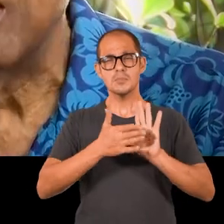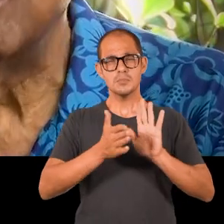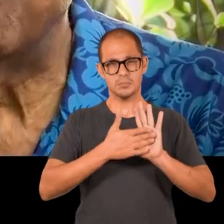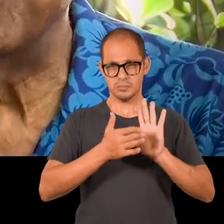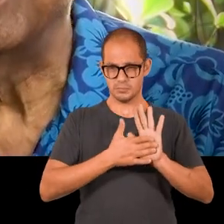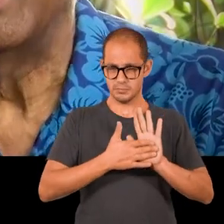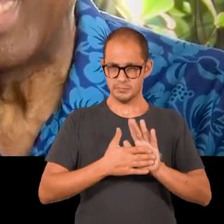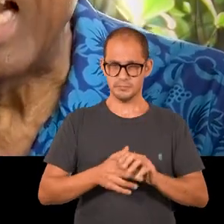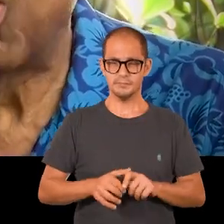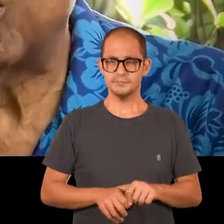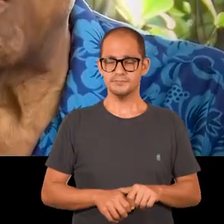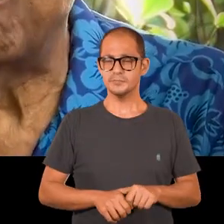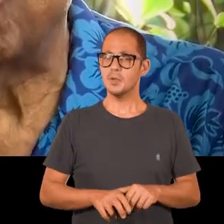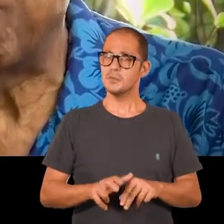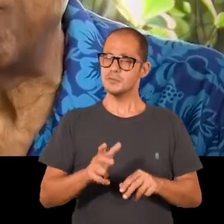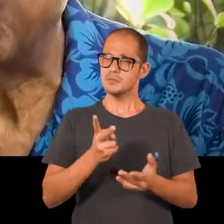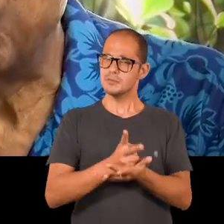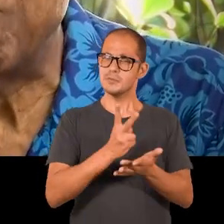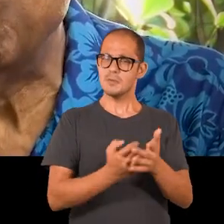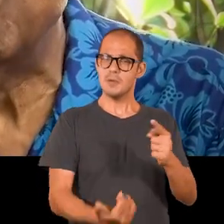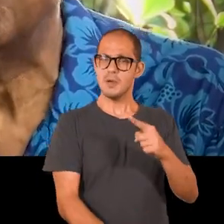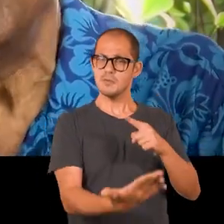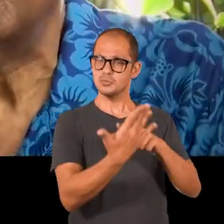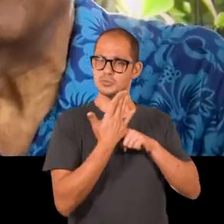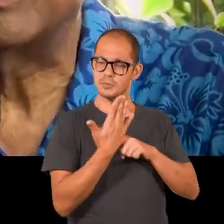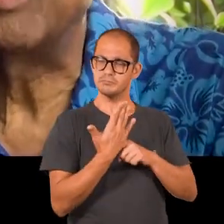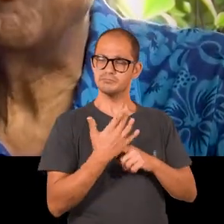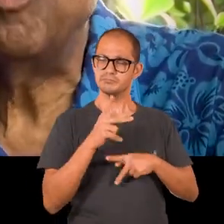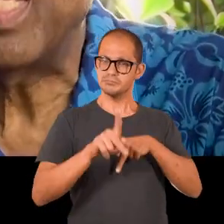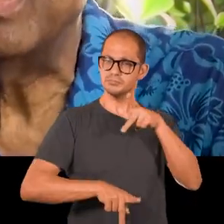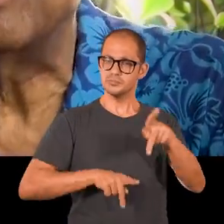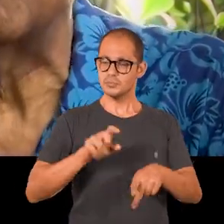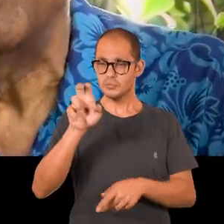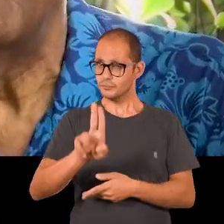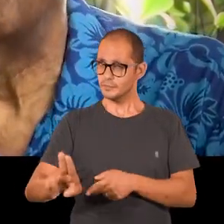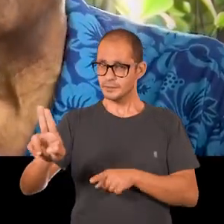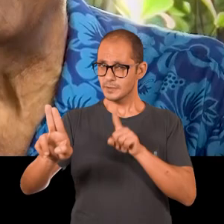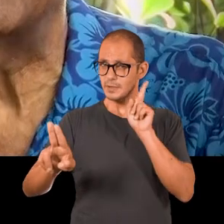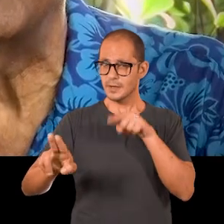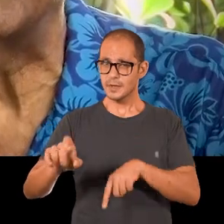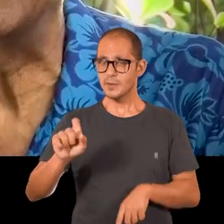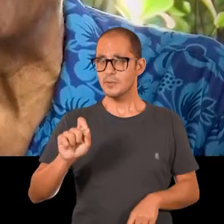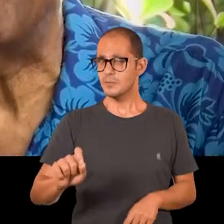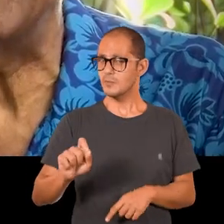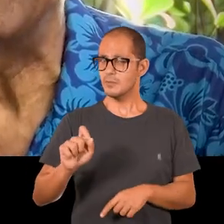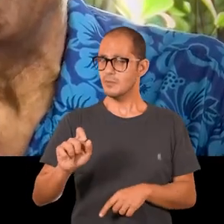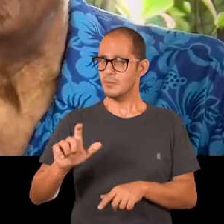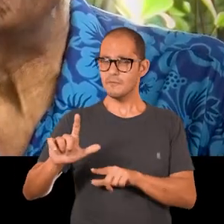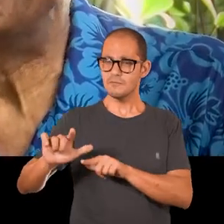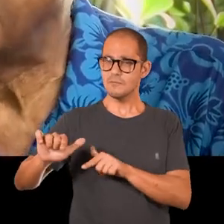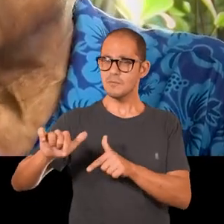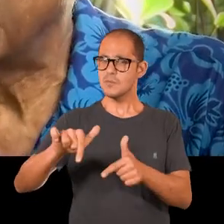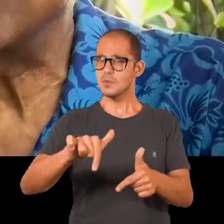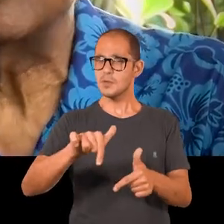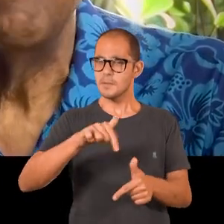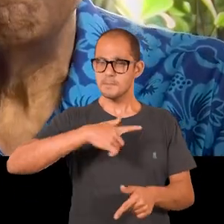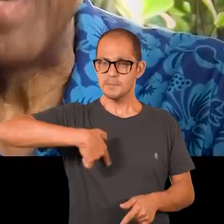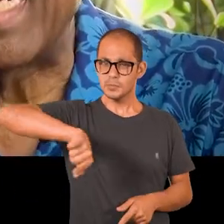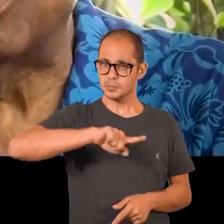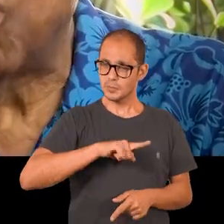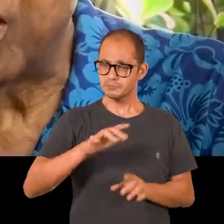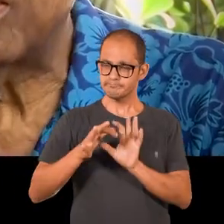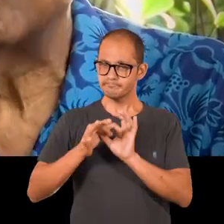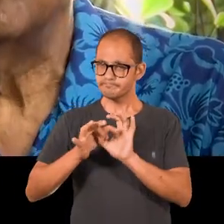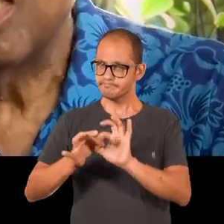enfim, a nosso favor, a favor do público. A universidade pública é isso, é uma universidade que trabalha por nós,